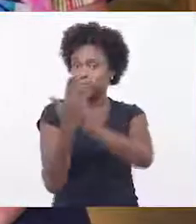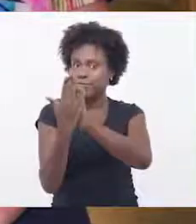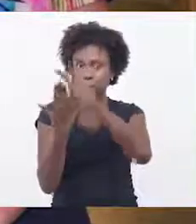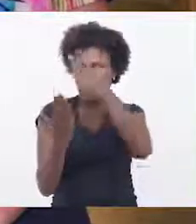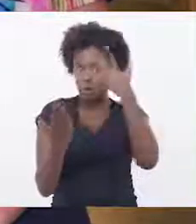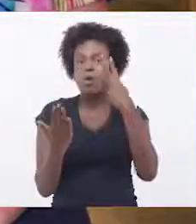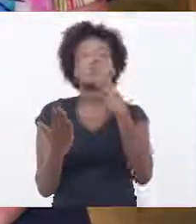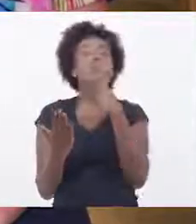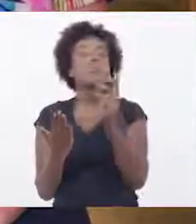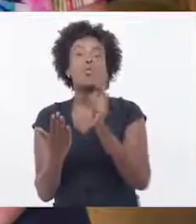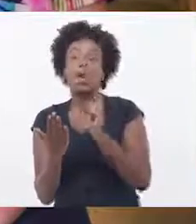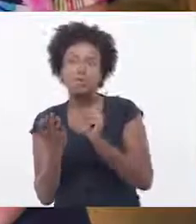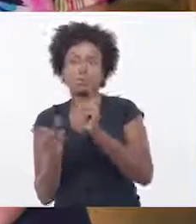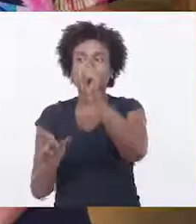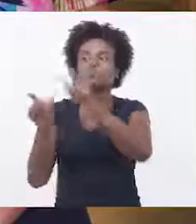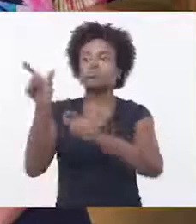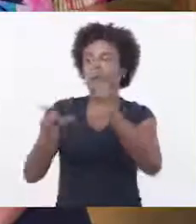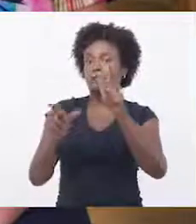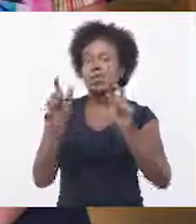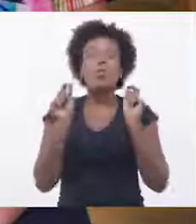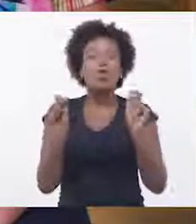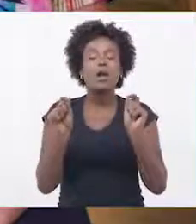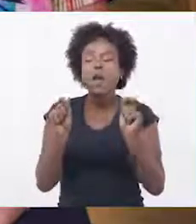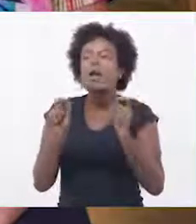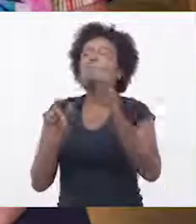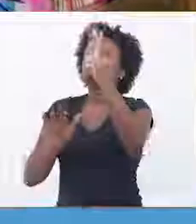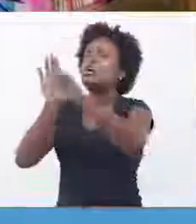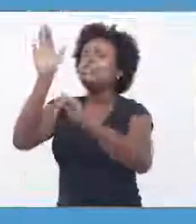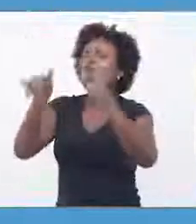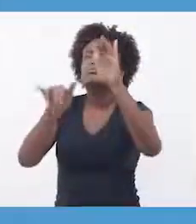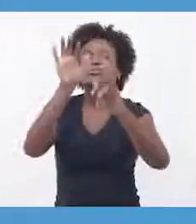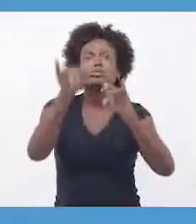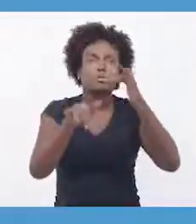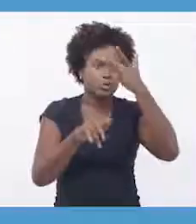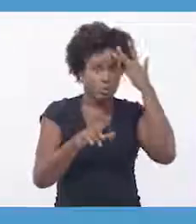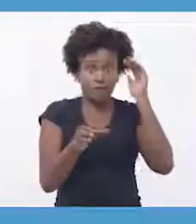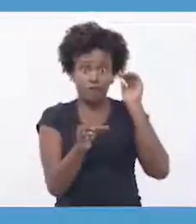conhecem quais são esses eventos para a gente conquistar o voto das pessoas.